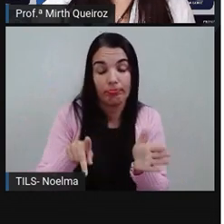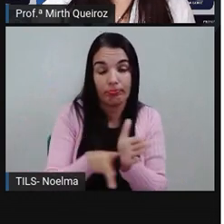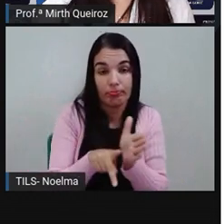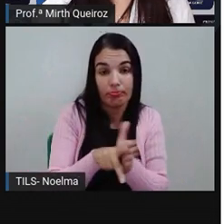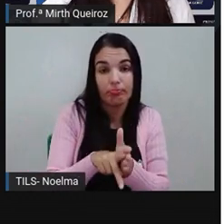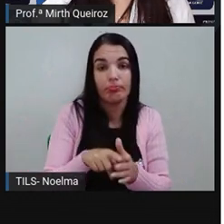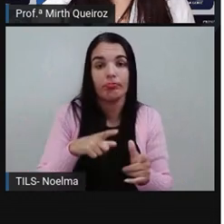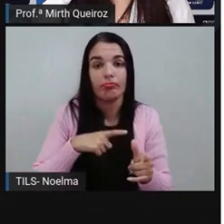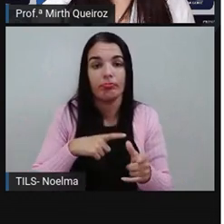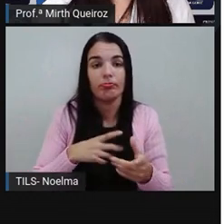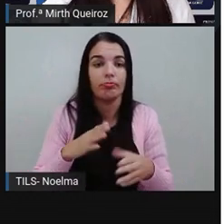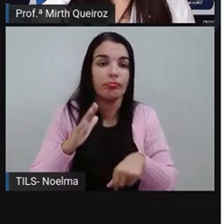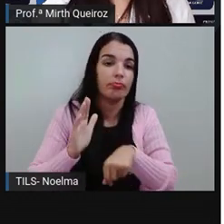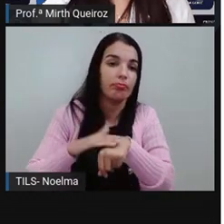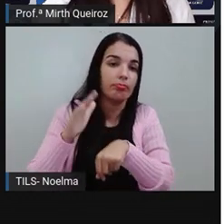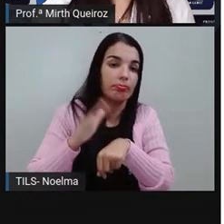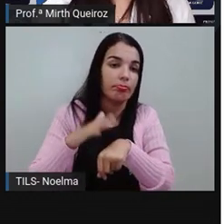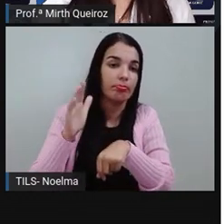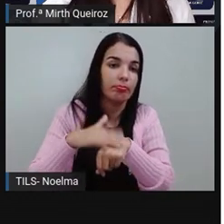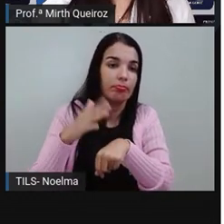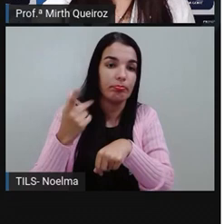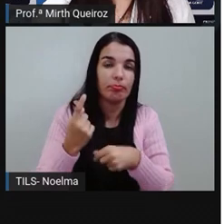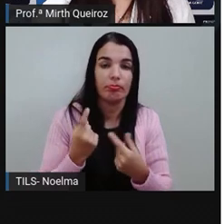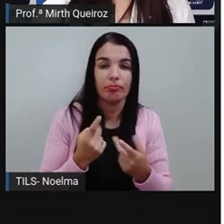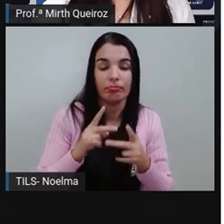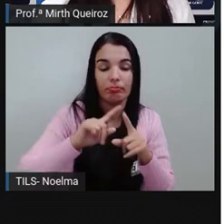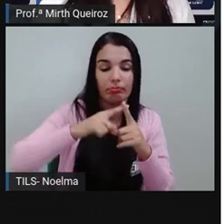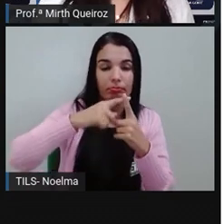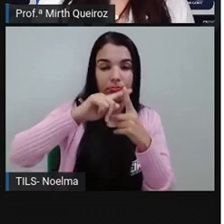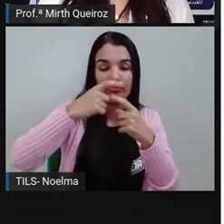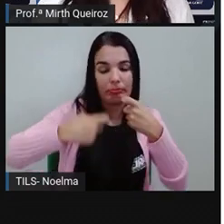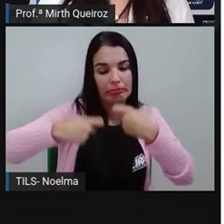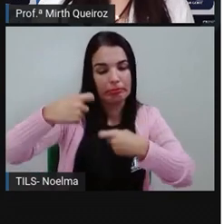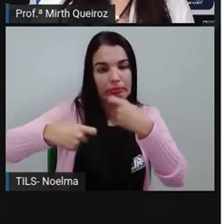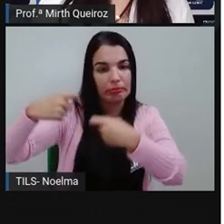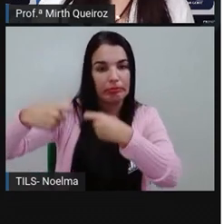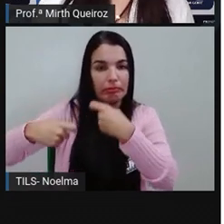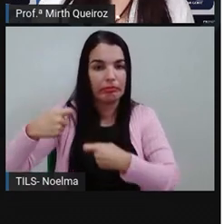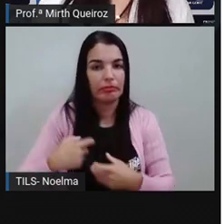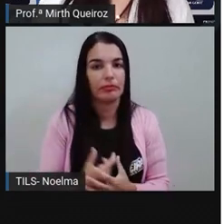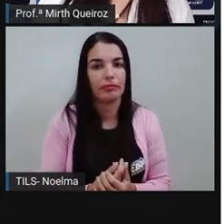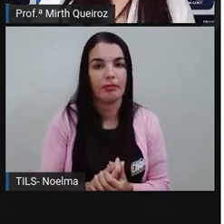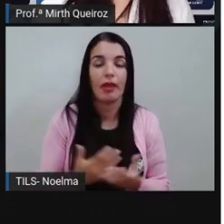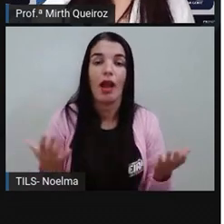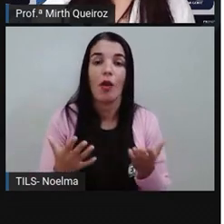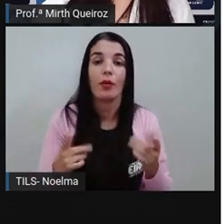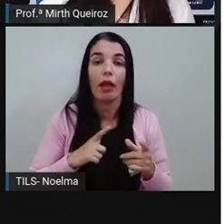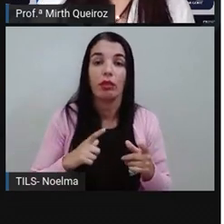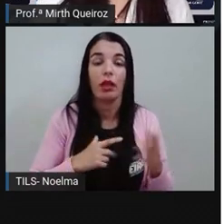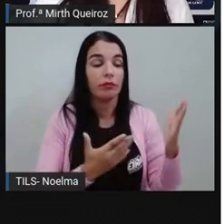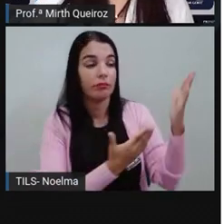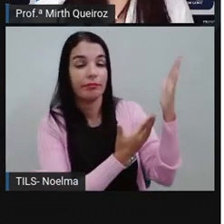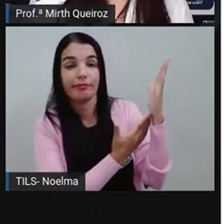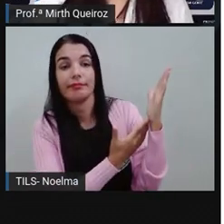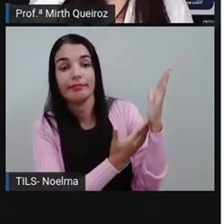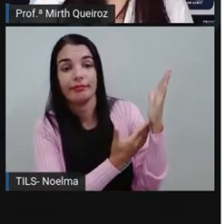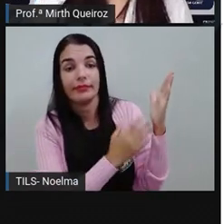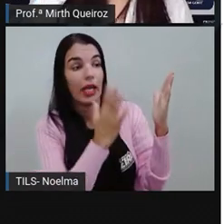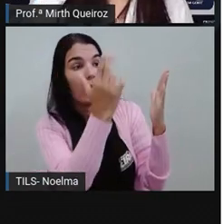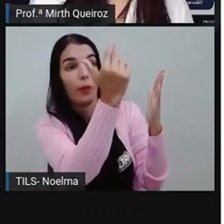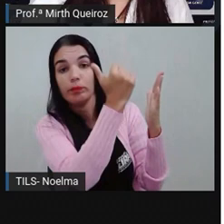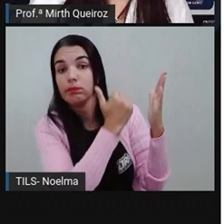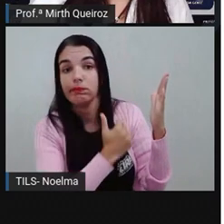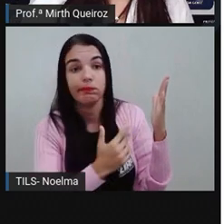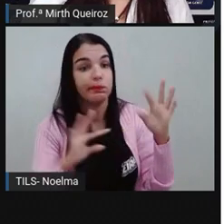com alto índice aí de violência. Aqui nós temos o mapa